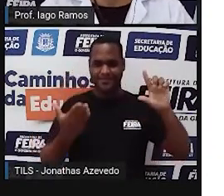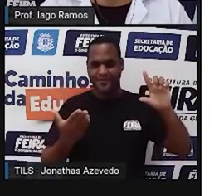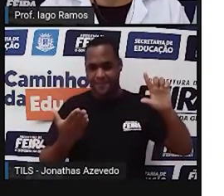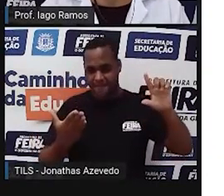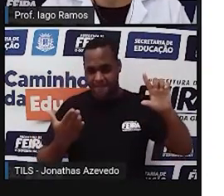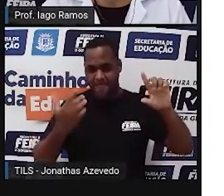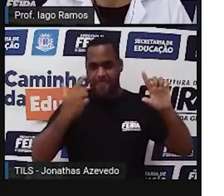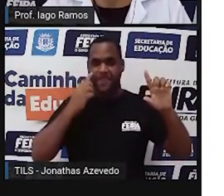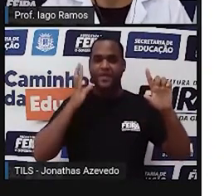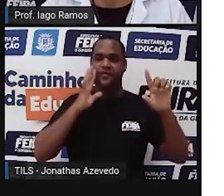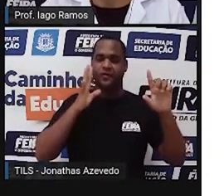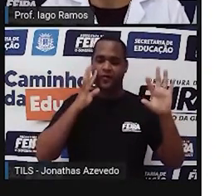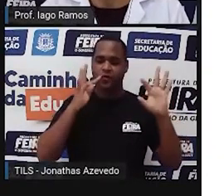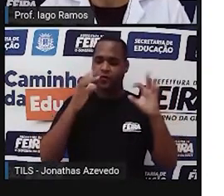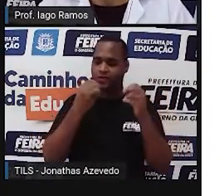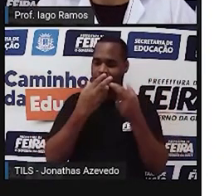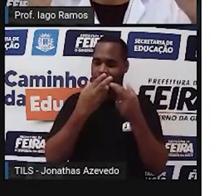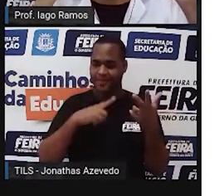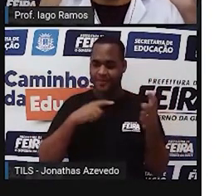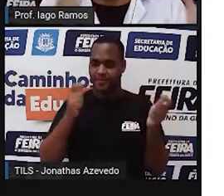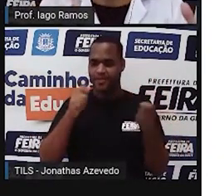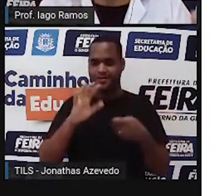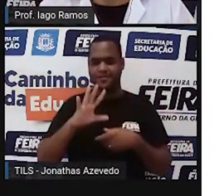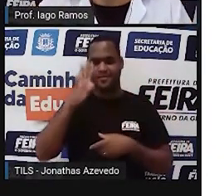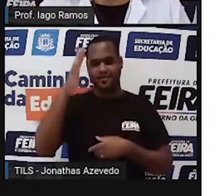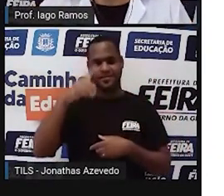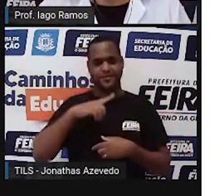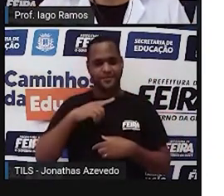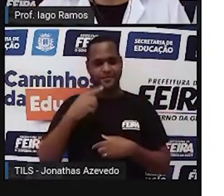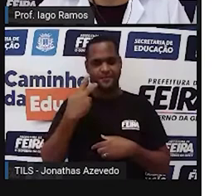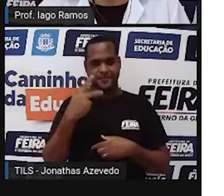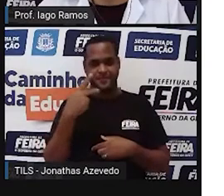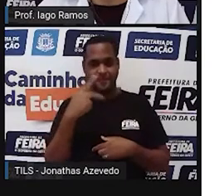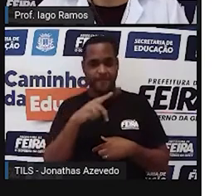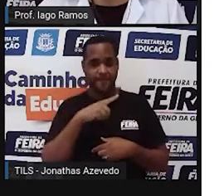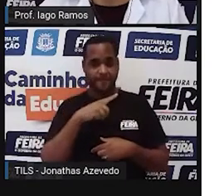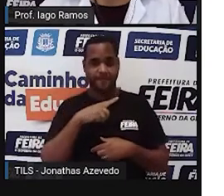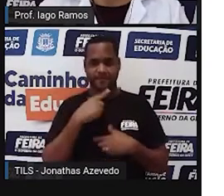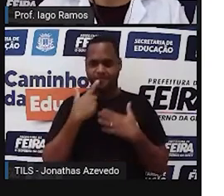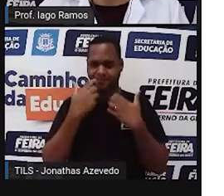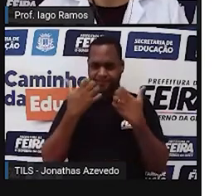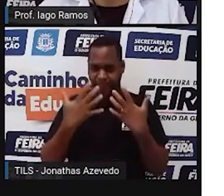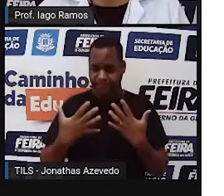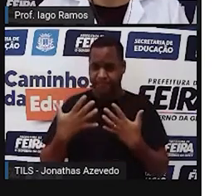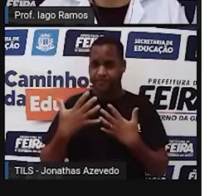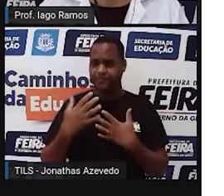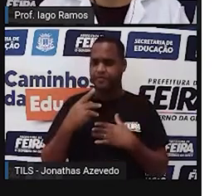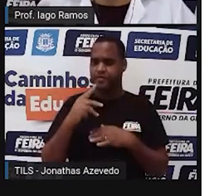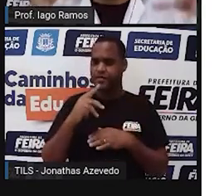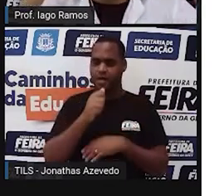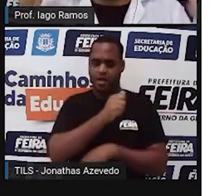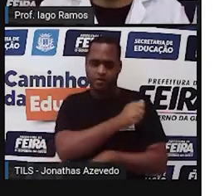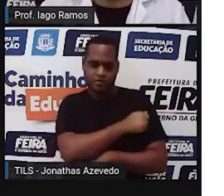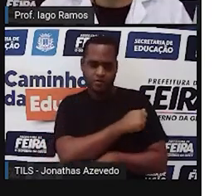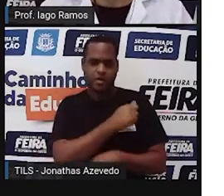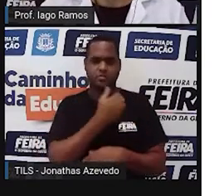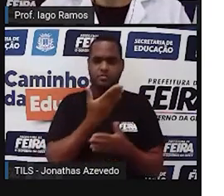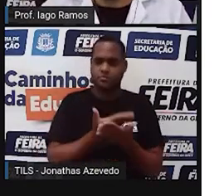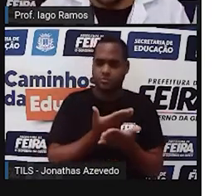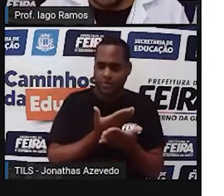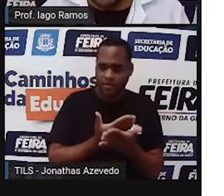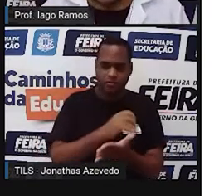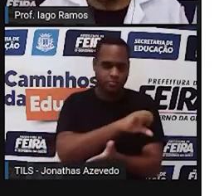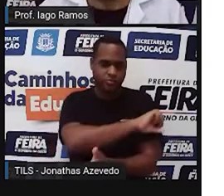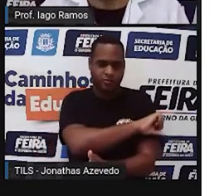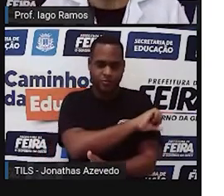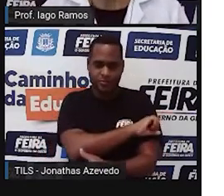ver tudo que vai acontecer, né? Essa é pra você, essa aula é pra você, né? Aluno, aluna, estudante do